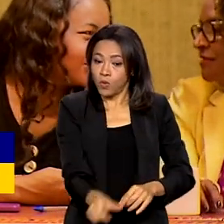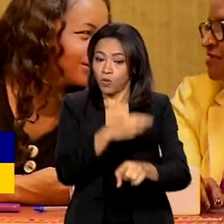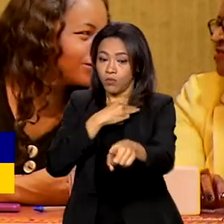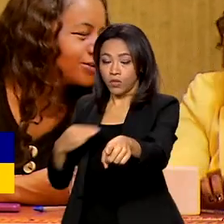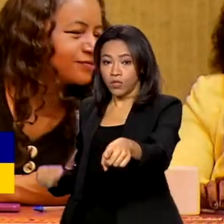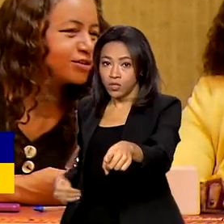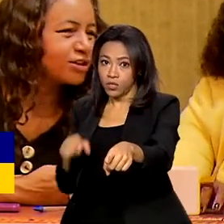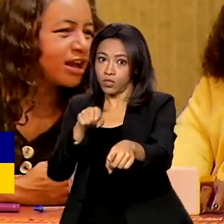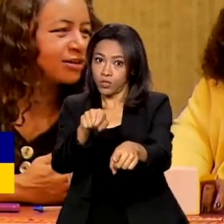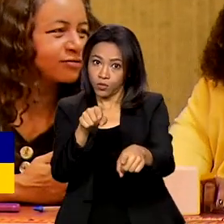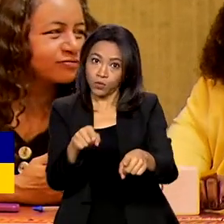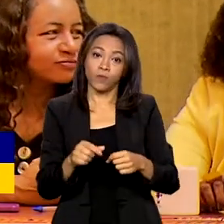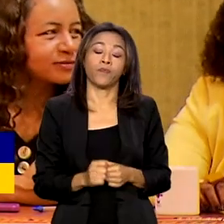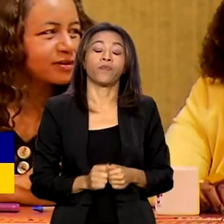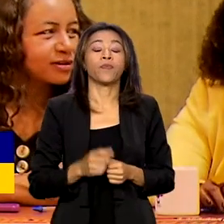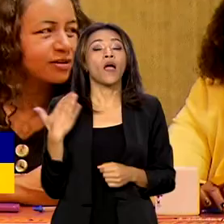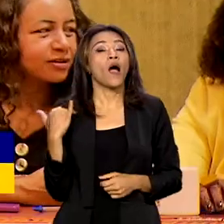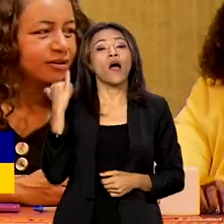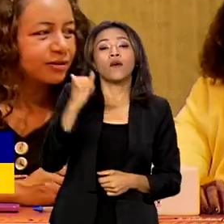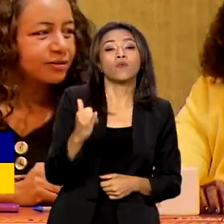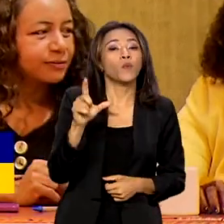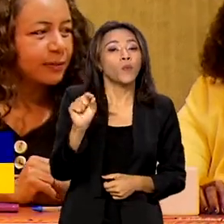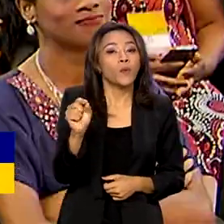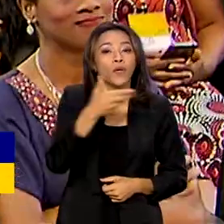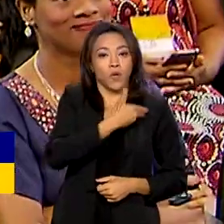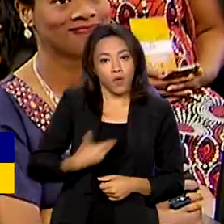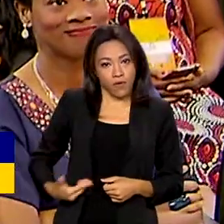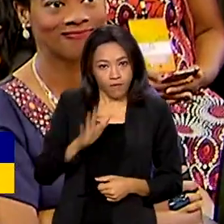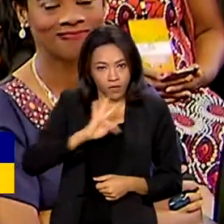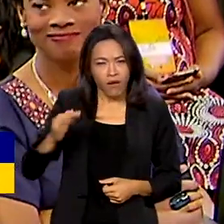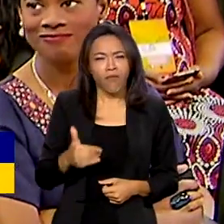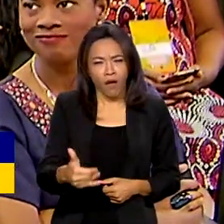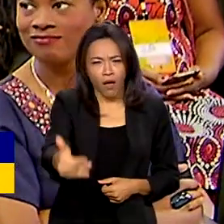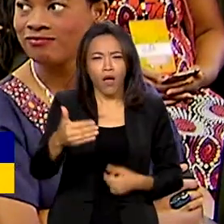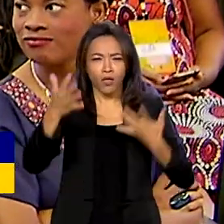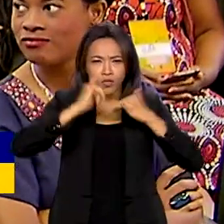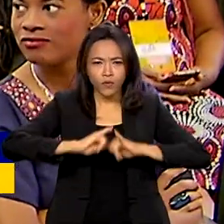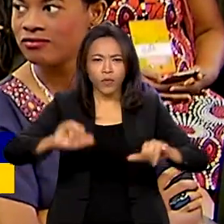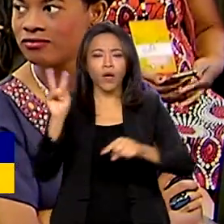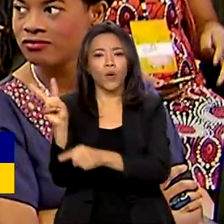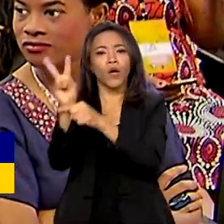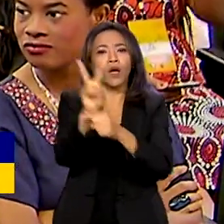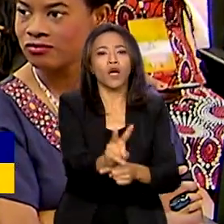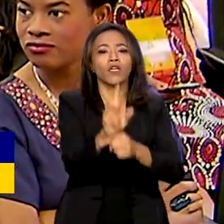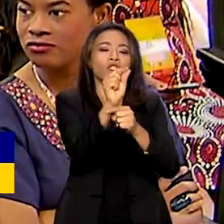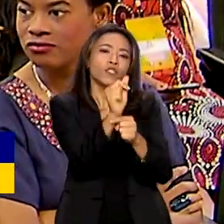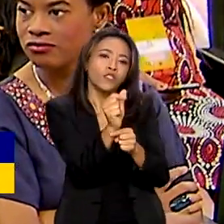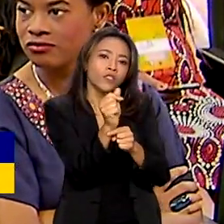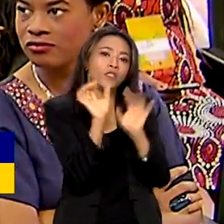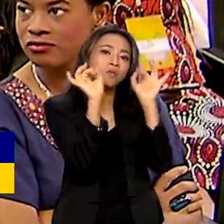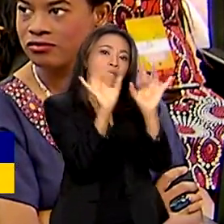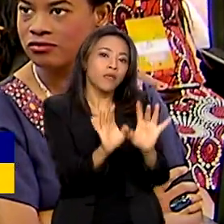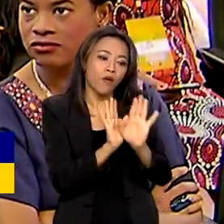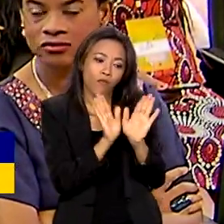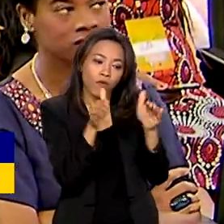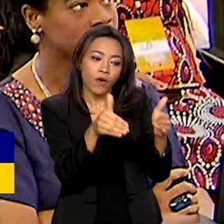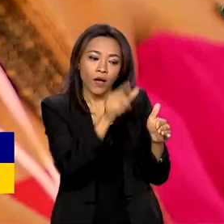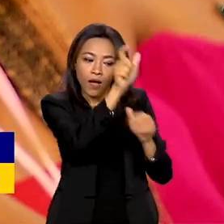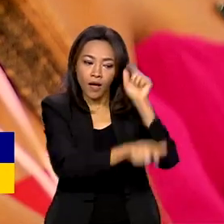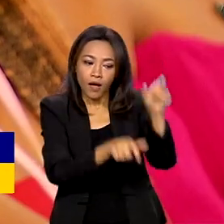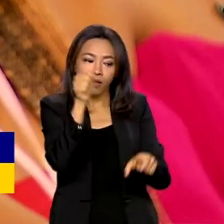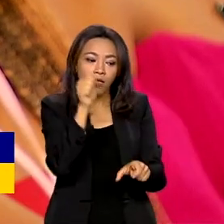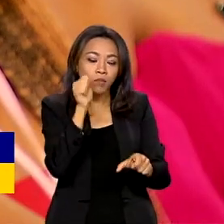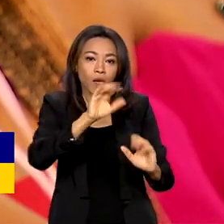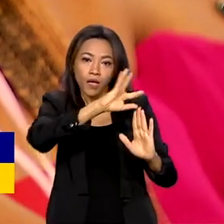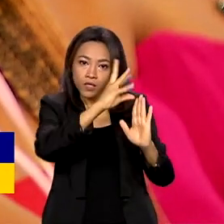Agricultura Familiar informou que o governo federal vai lançar um crédito especial destinado às mulheres quilombolas